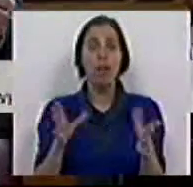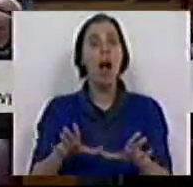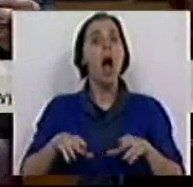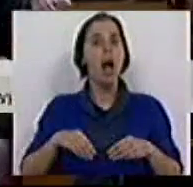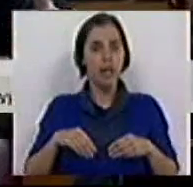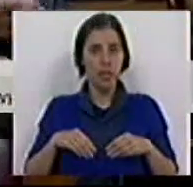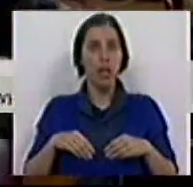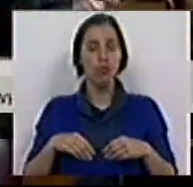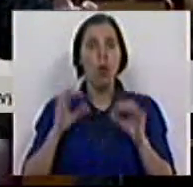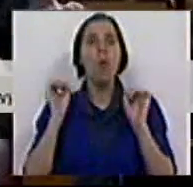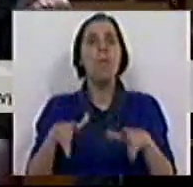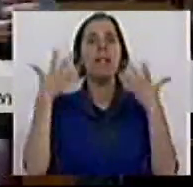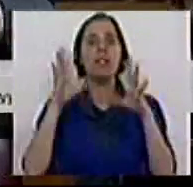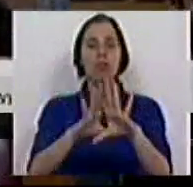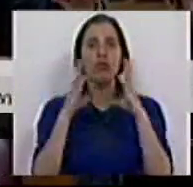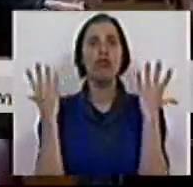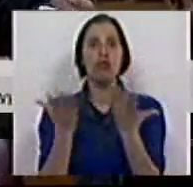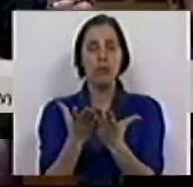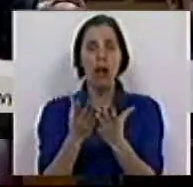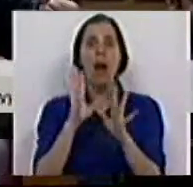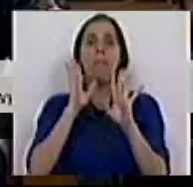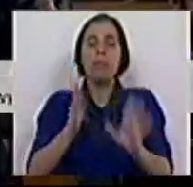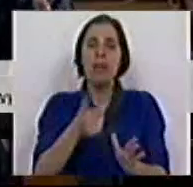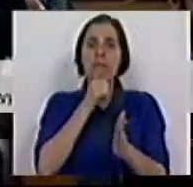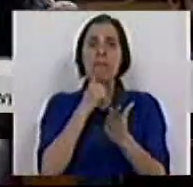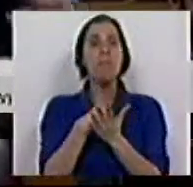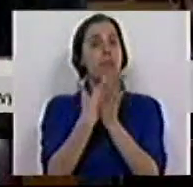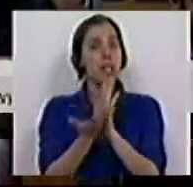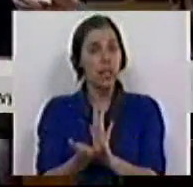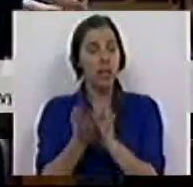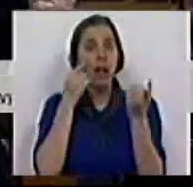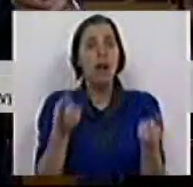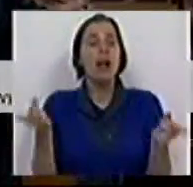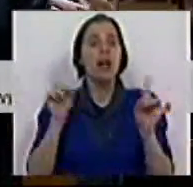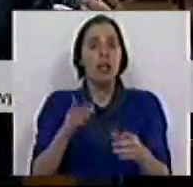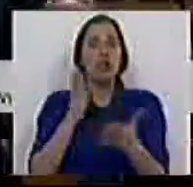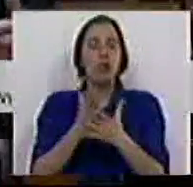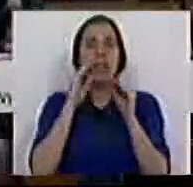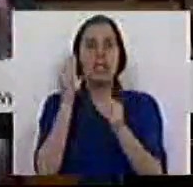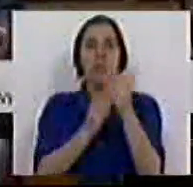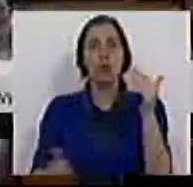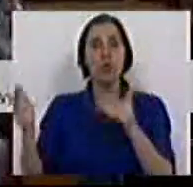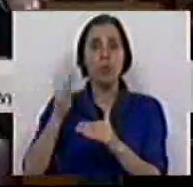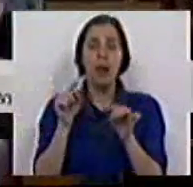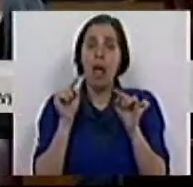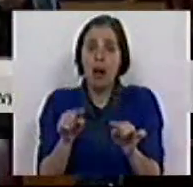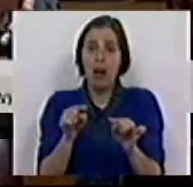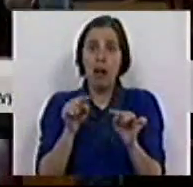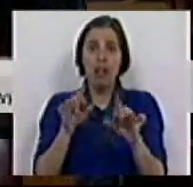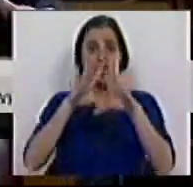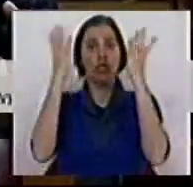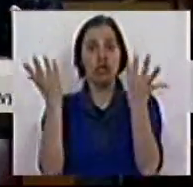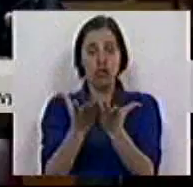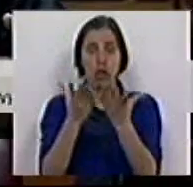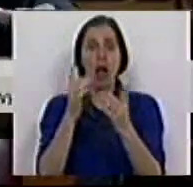aceitou um princípio geral de que teriam que ser tomadas medidas para o regresso dos estudantes do ensino superior. Era sobre isso, em